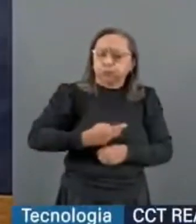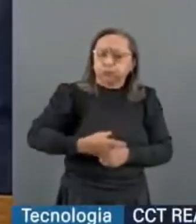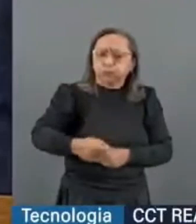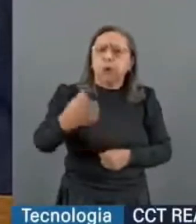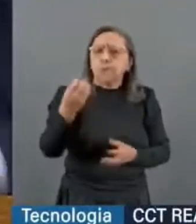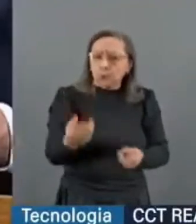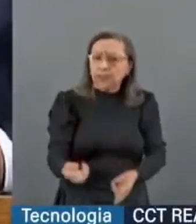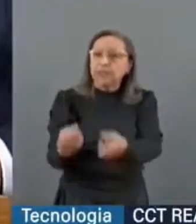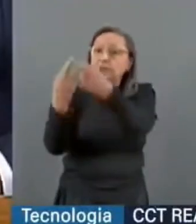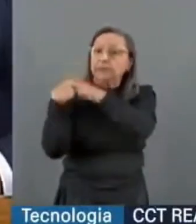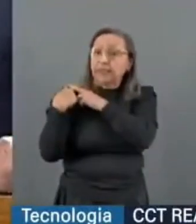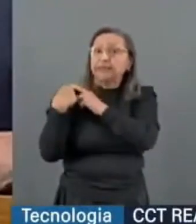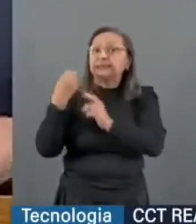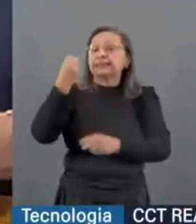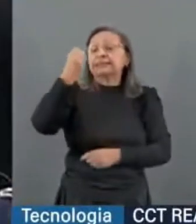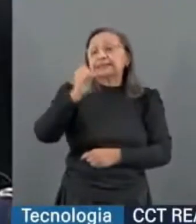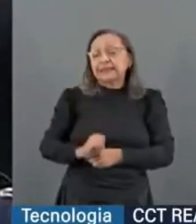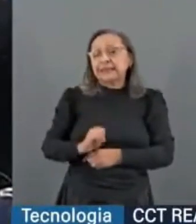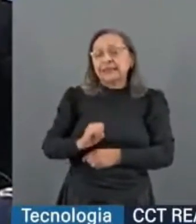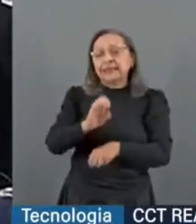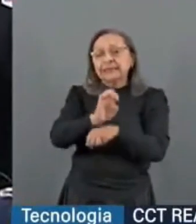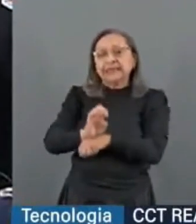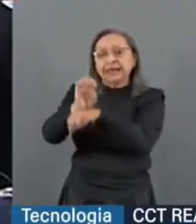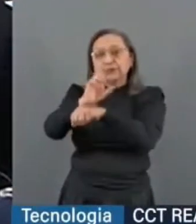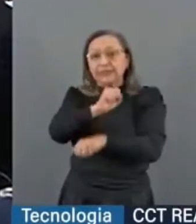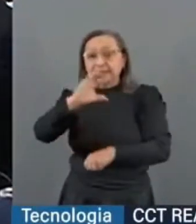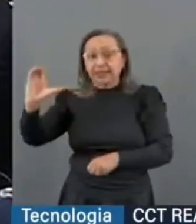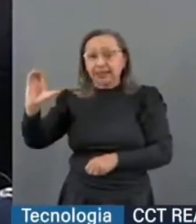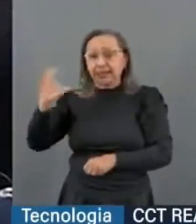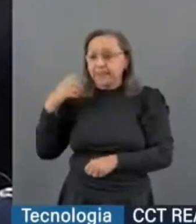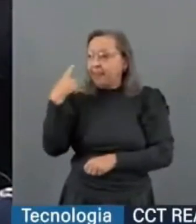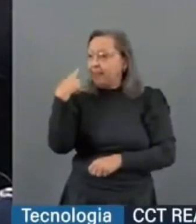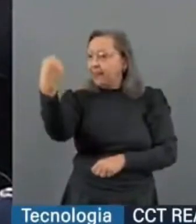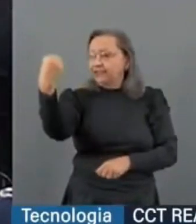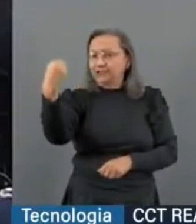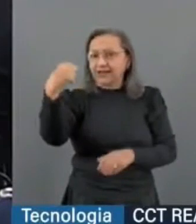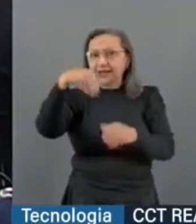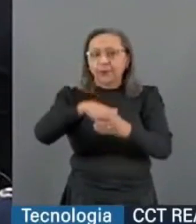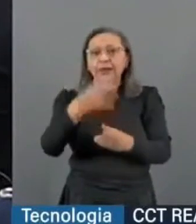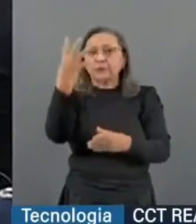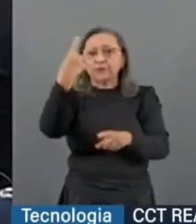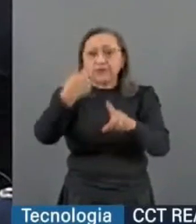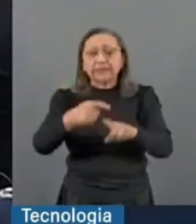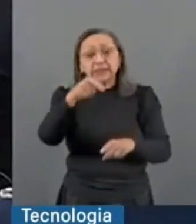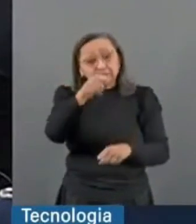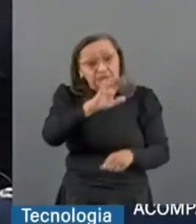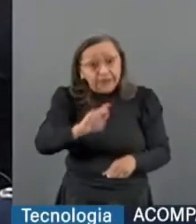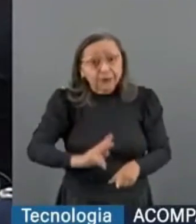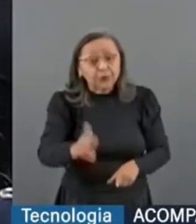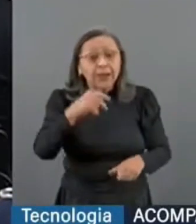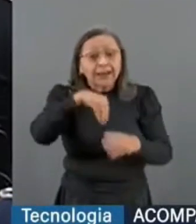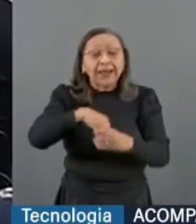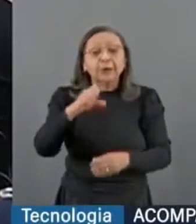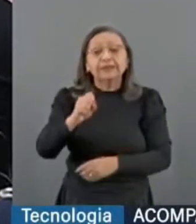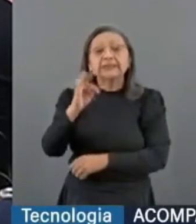responsabilidade. Se Santa Catarina, doutor Zanin, me eleger quatro vezes aqui, o senhor ainda vai estar lá dentro do